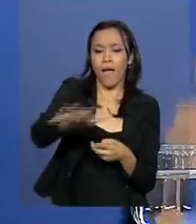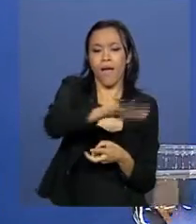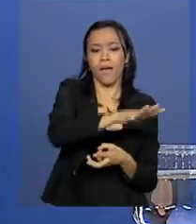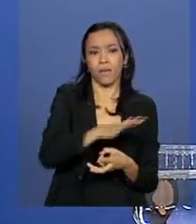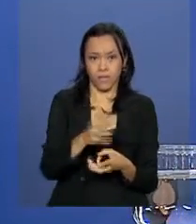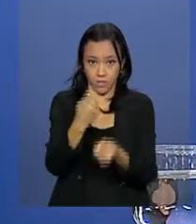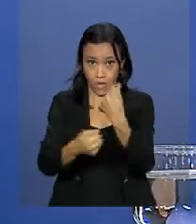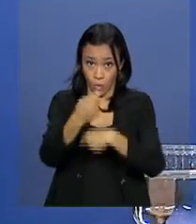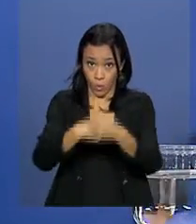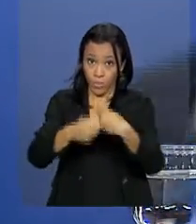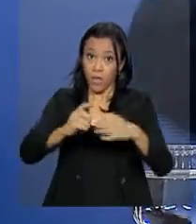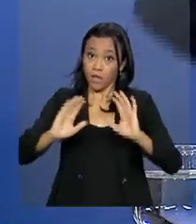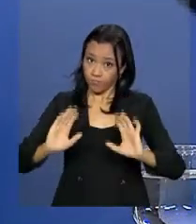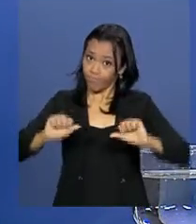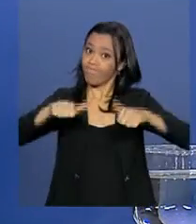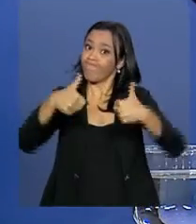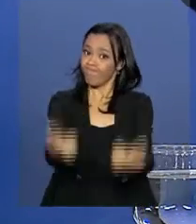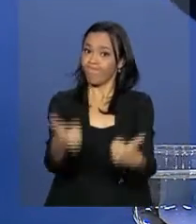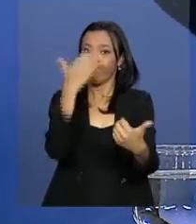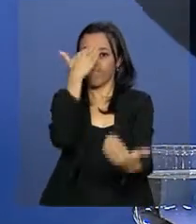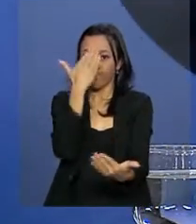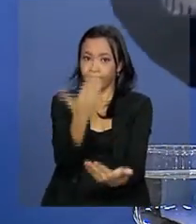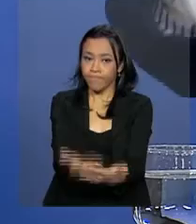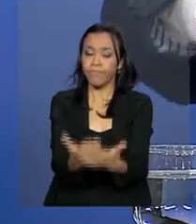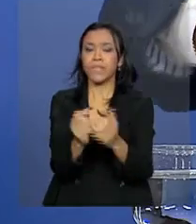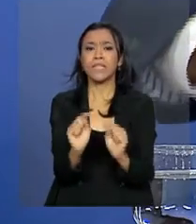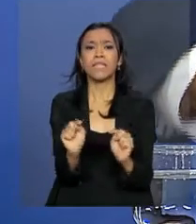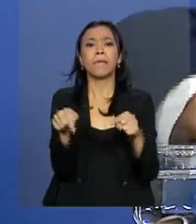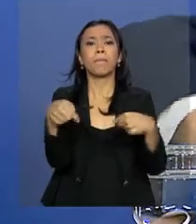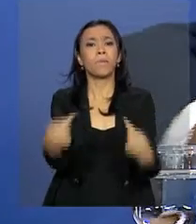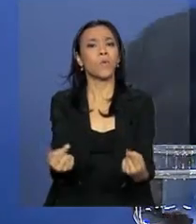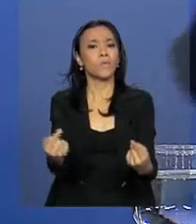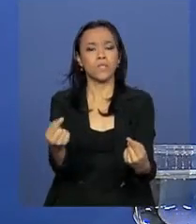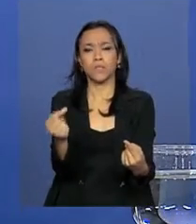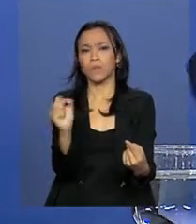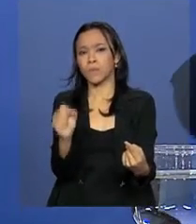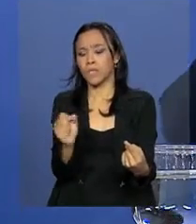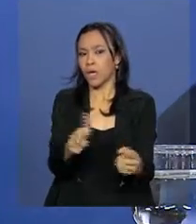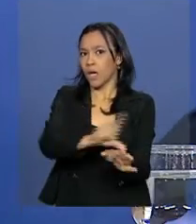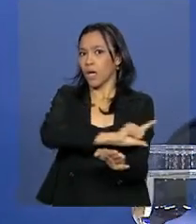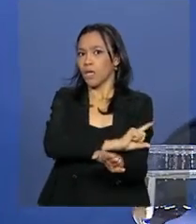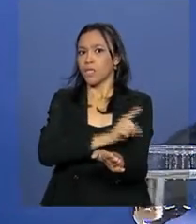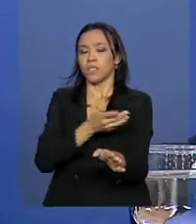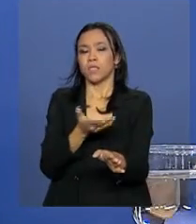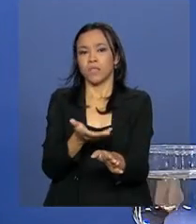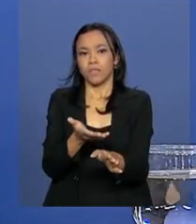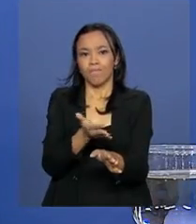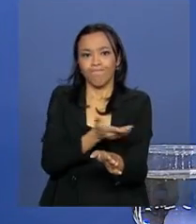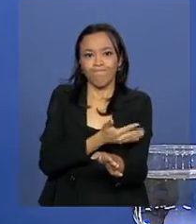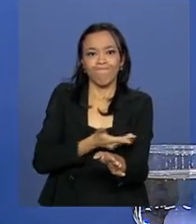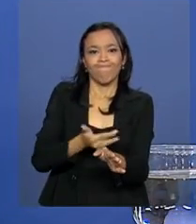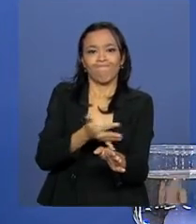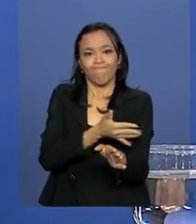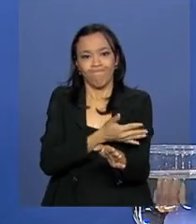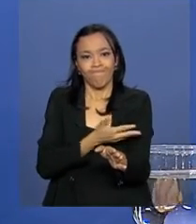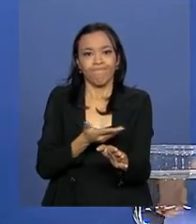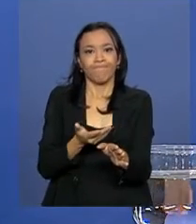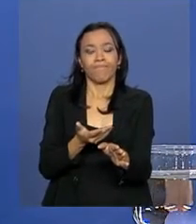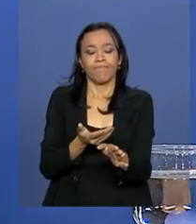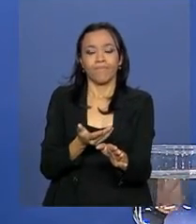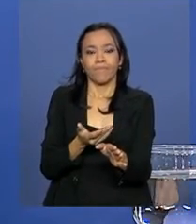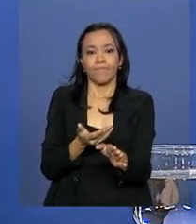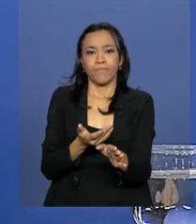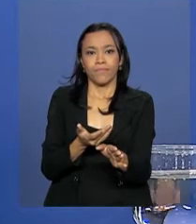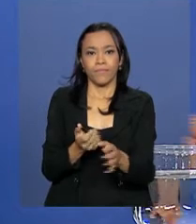confiança em alta, depois de atingir um vale, um ponto mínimo, que